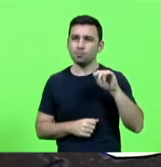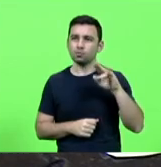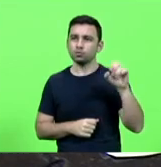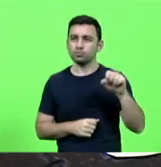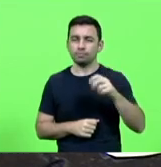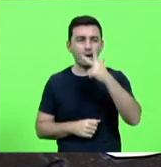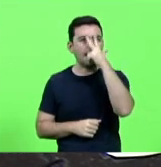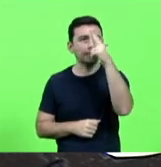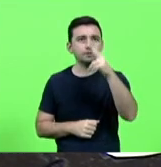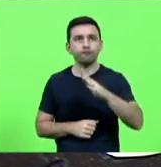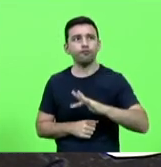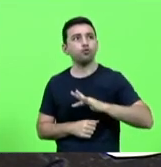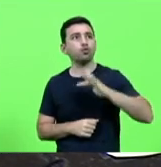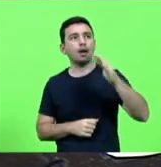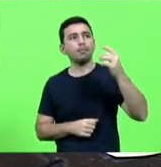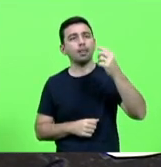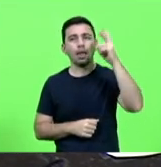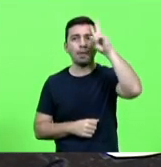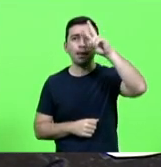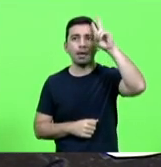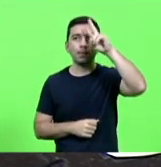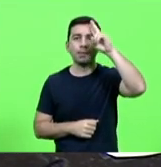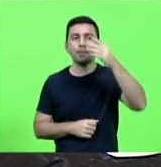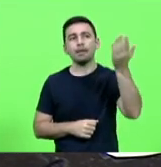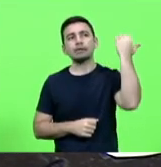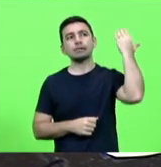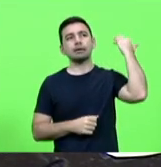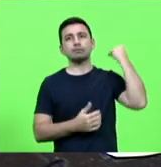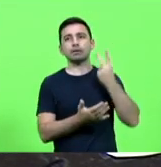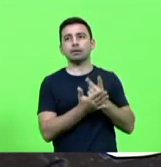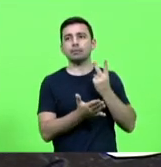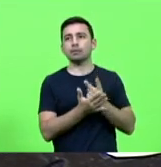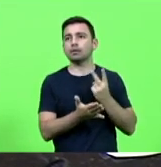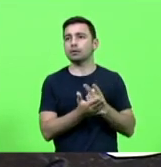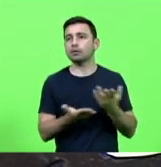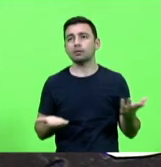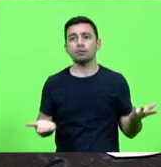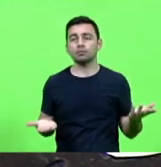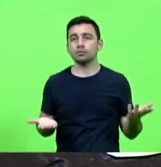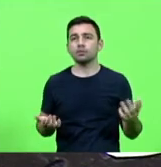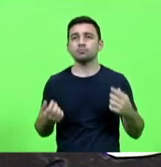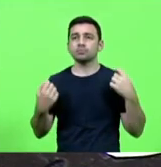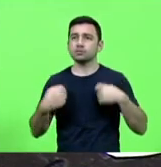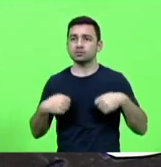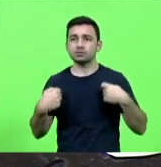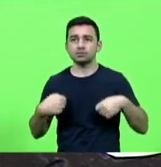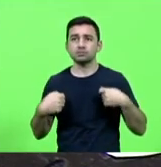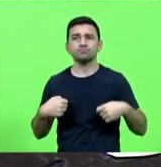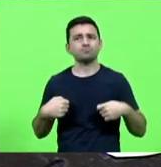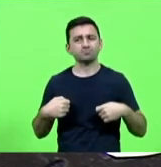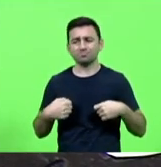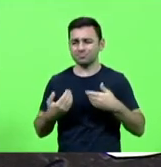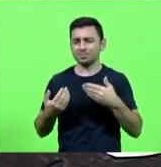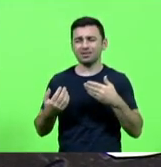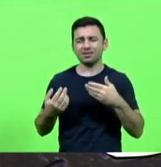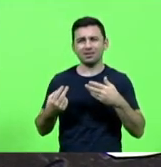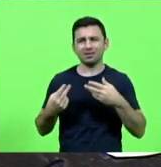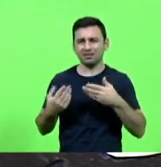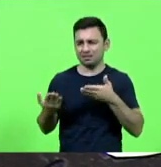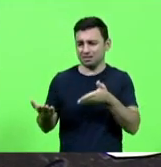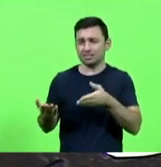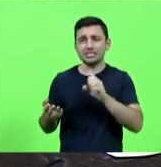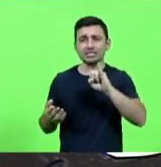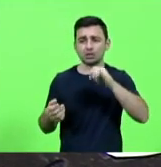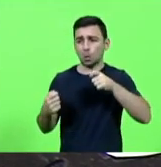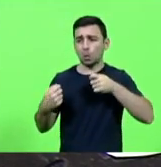será isso que nós nós iremos fazer se continuarmos a manter esse tipo de instituição tão próspera